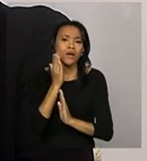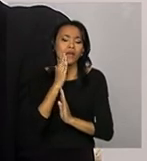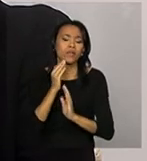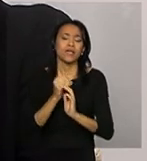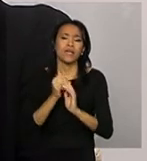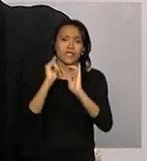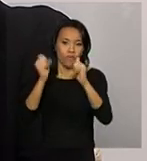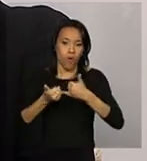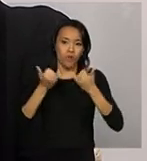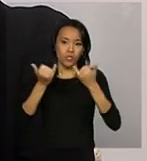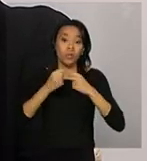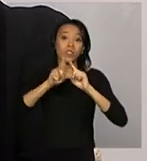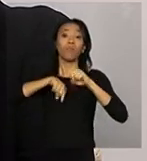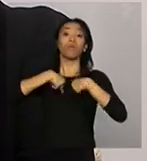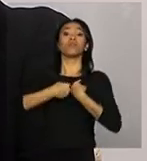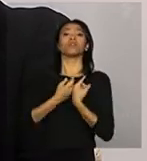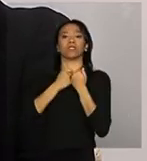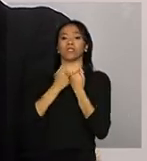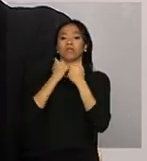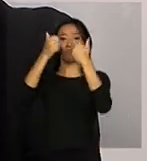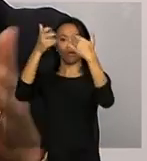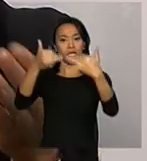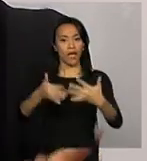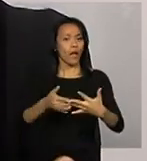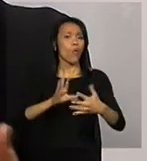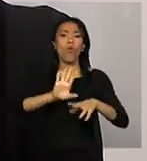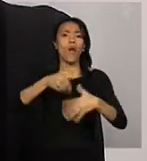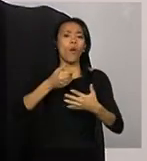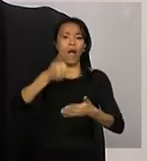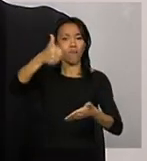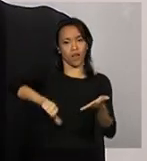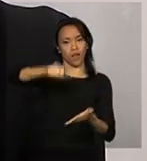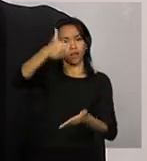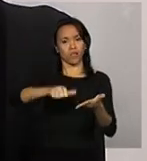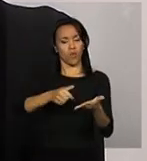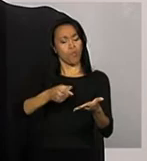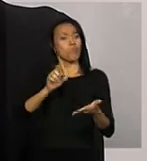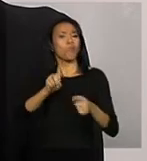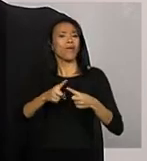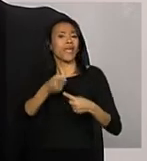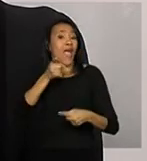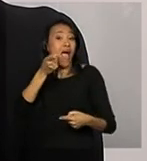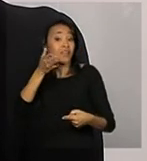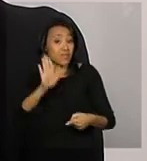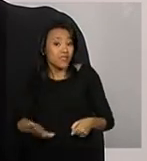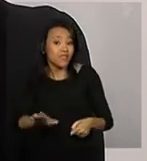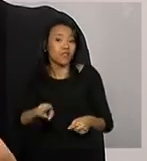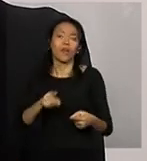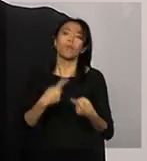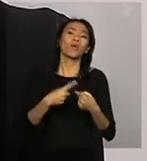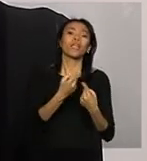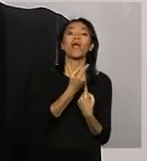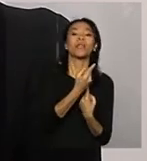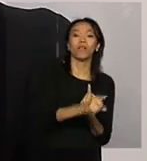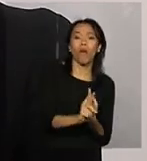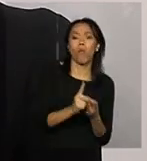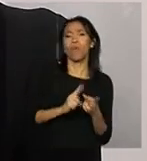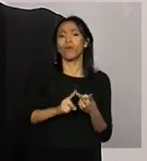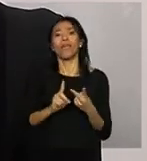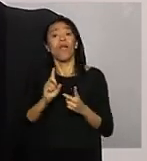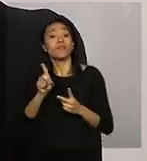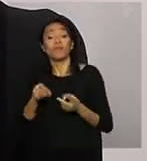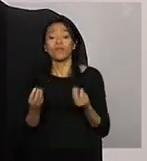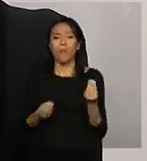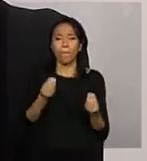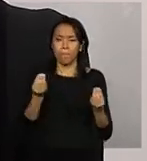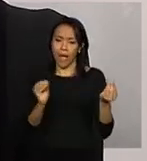sua avaliação. Se é sim, por que é sim? Se é não, por que é não? Algumas perguntas do